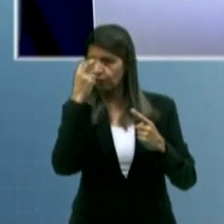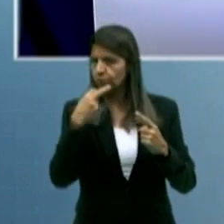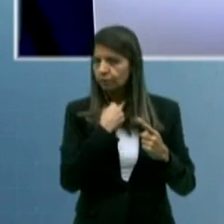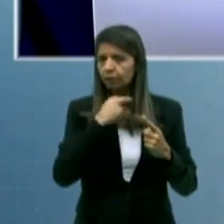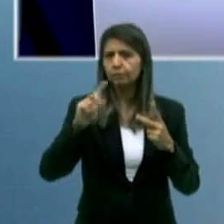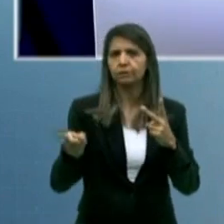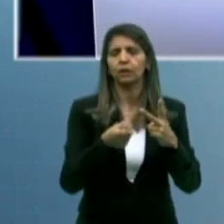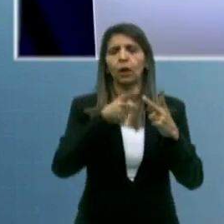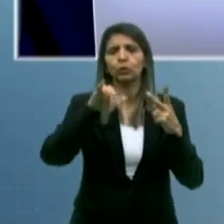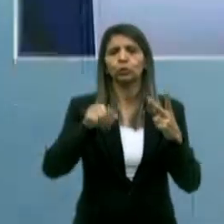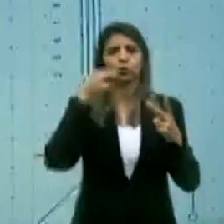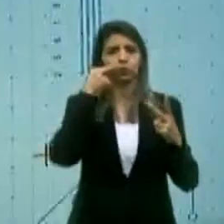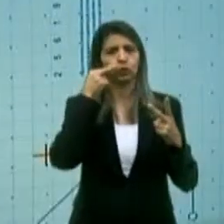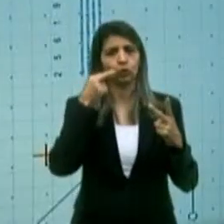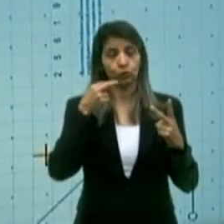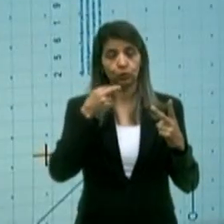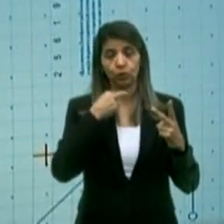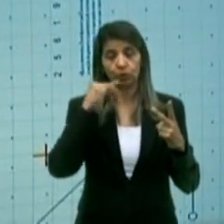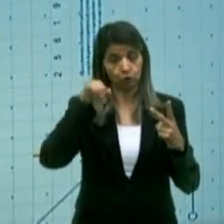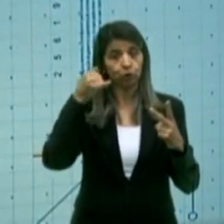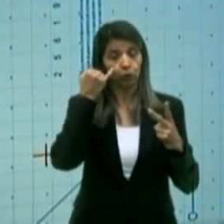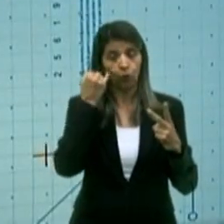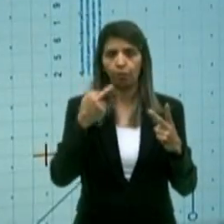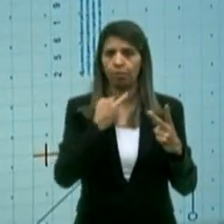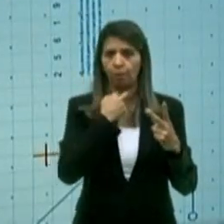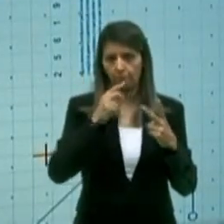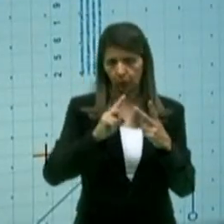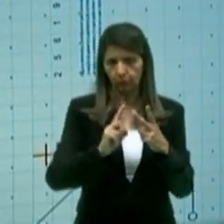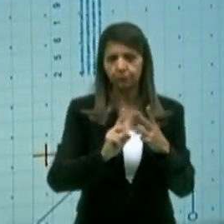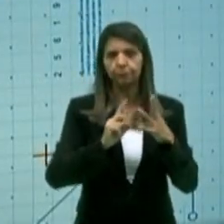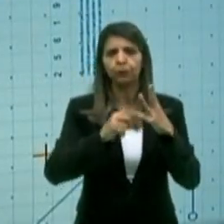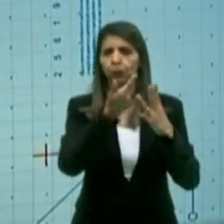Vou sortear agora o tema que será da próxima pergunta.